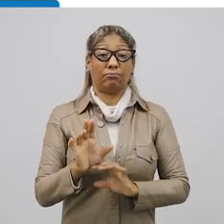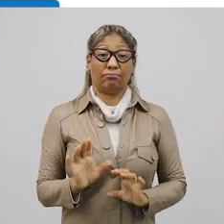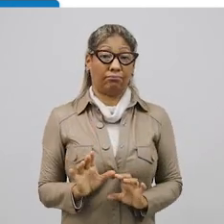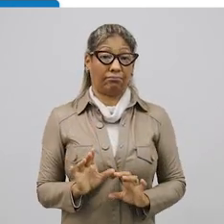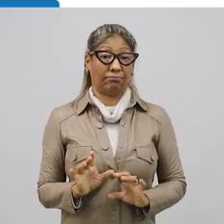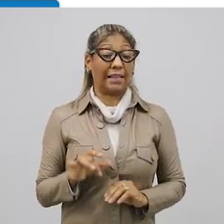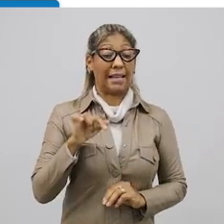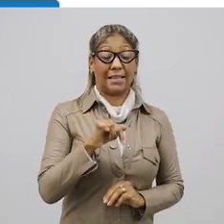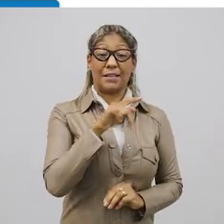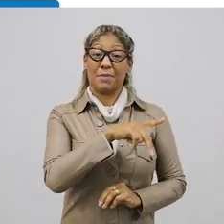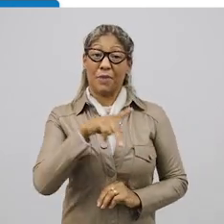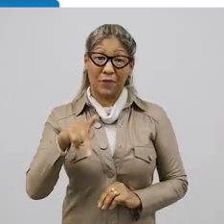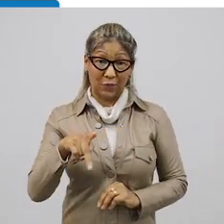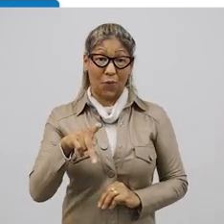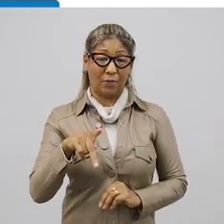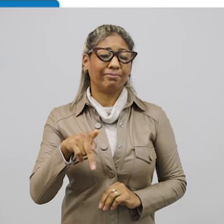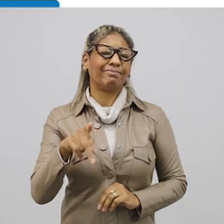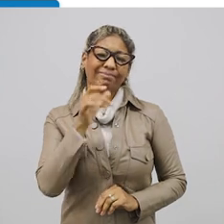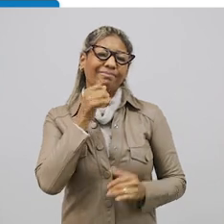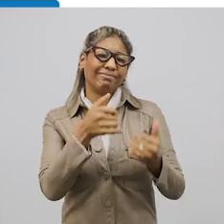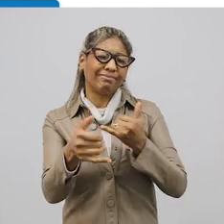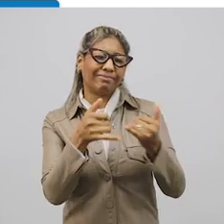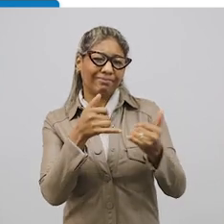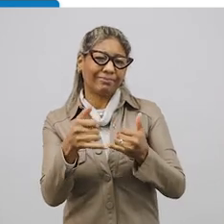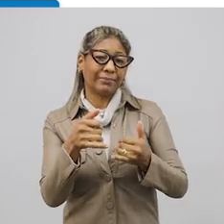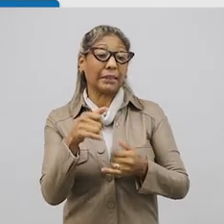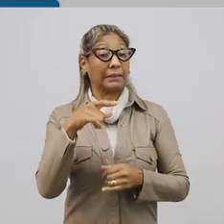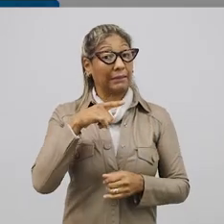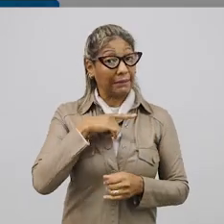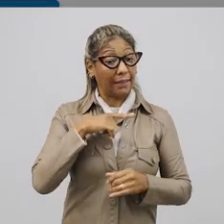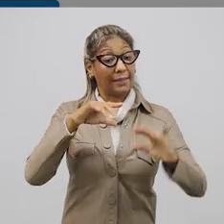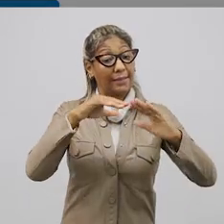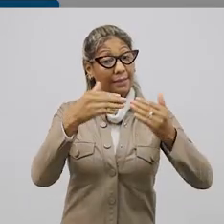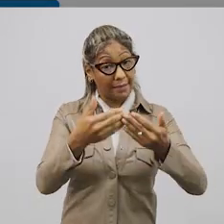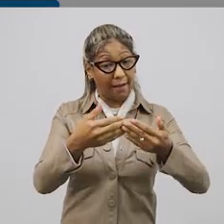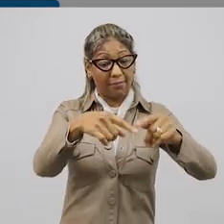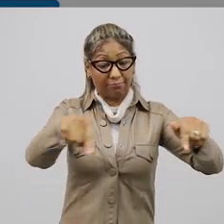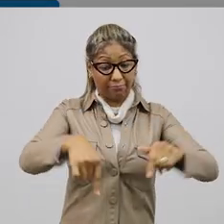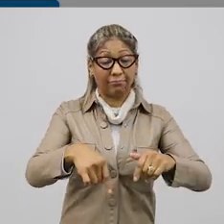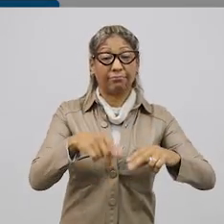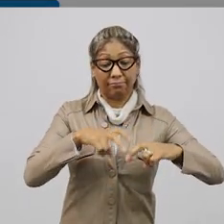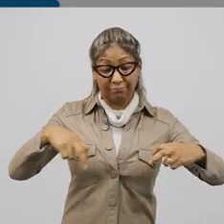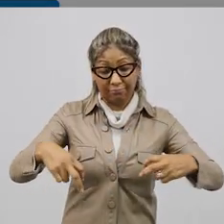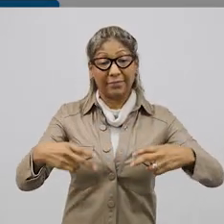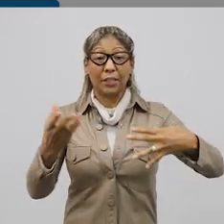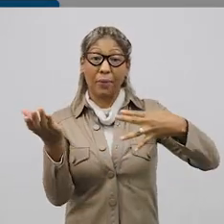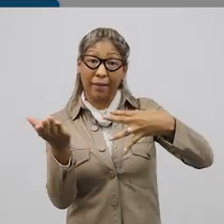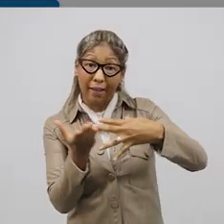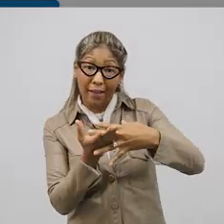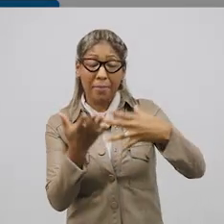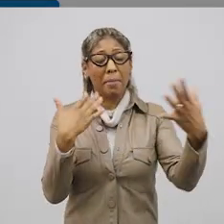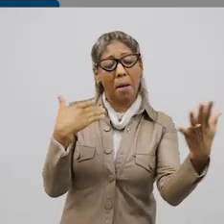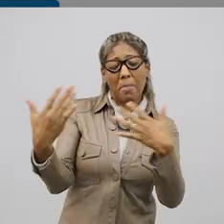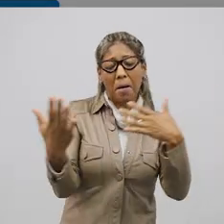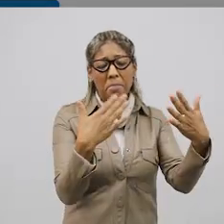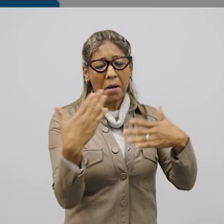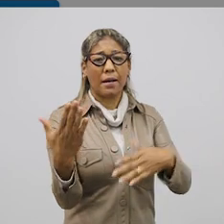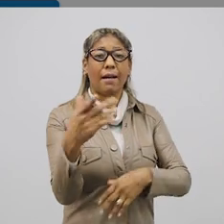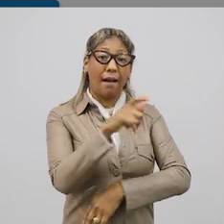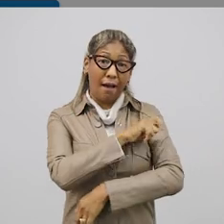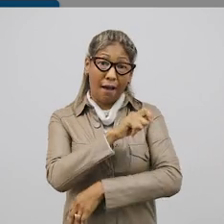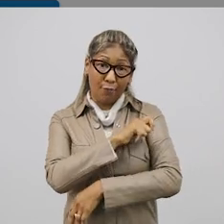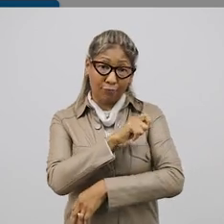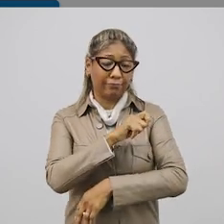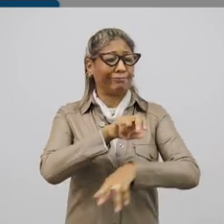que eu loguei. No caso desse professor fictício, o Google Classroom possui sala dos professores, o recreio para bate